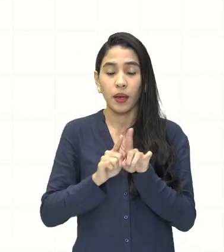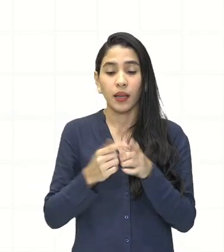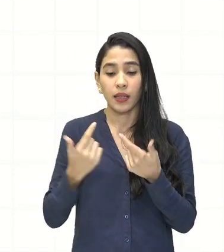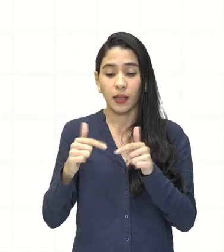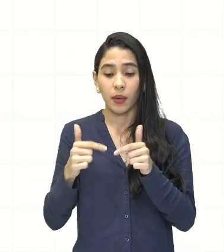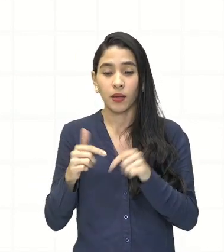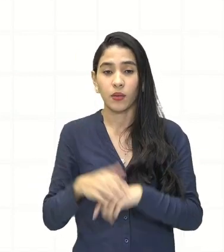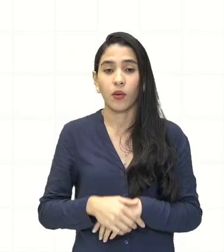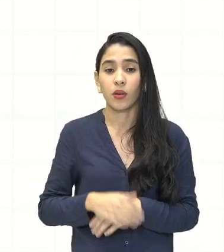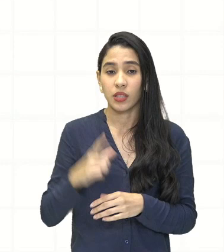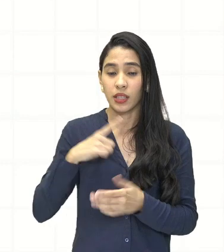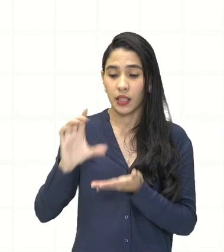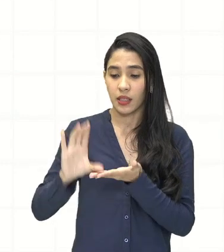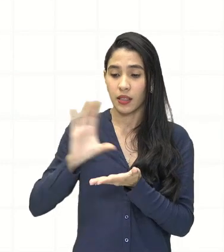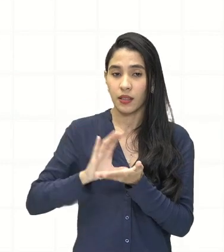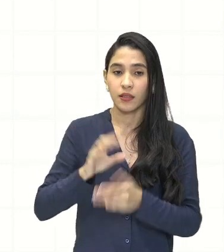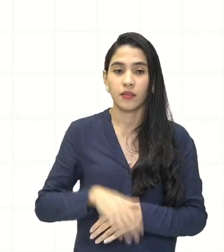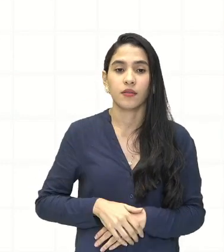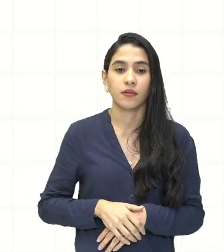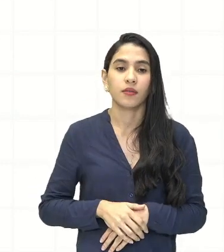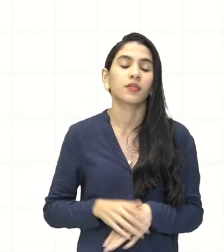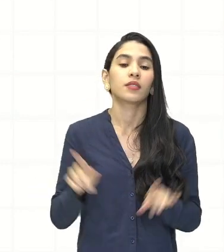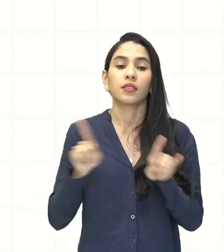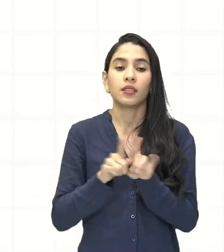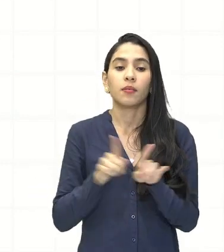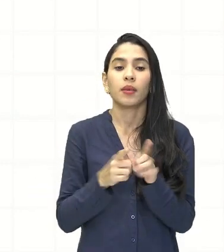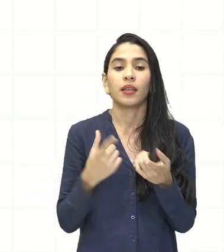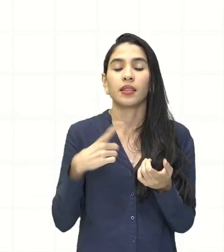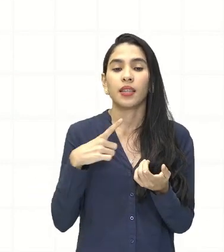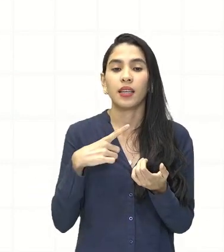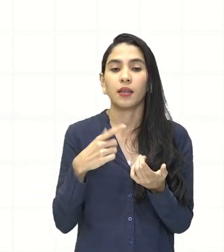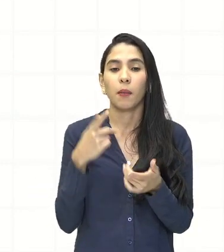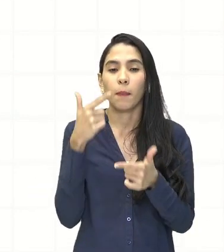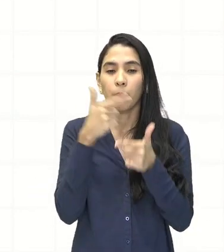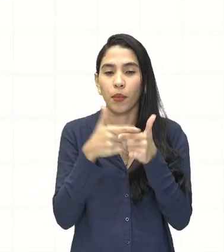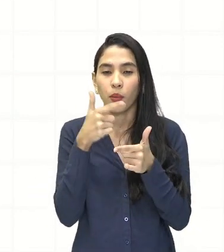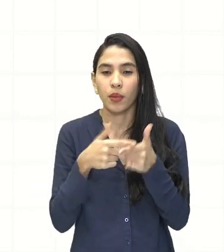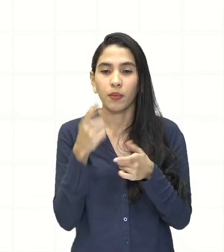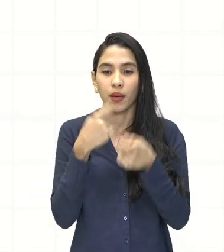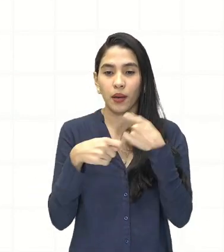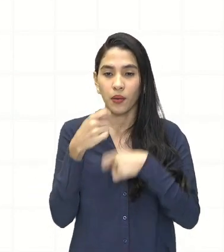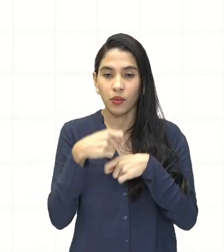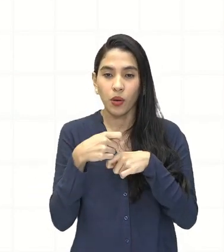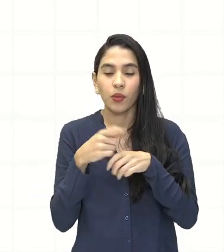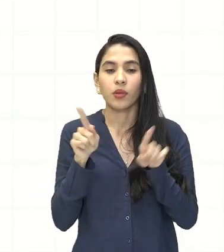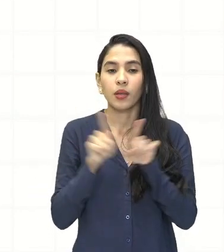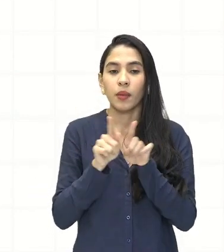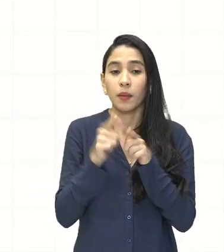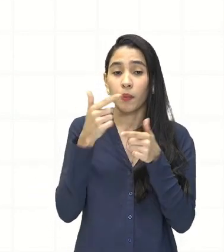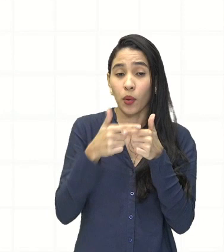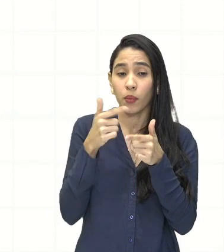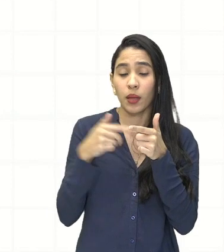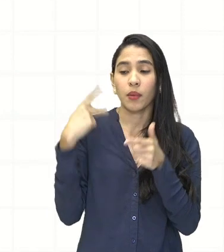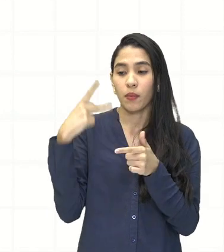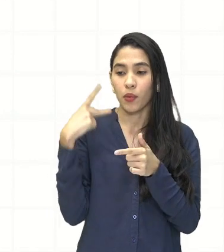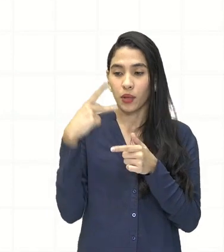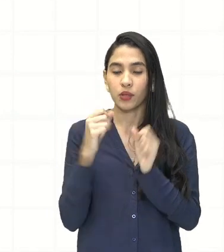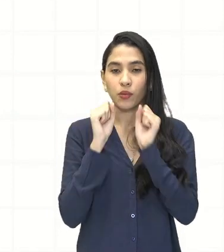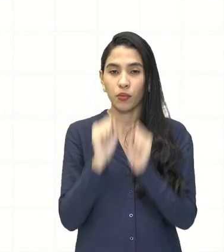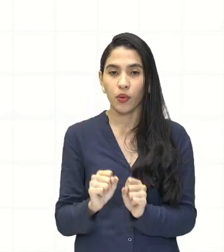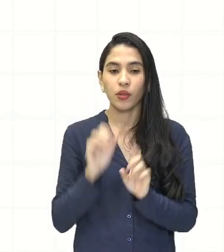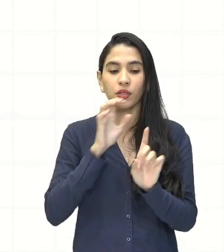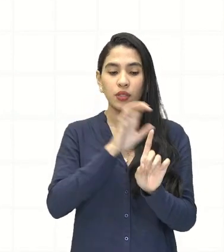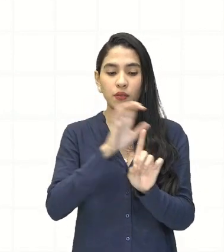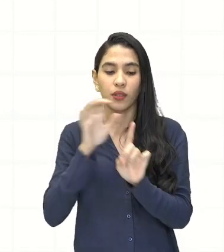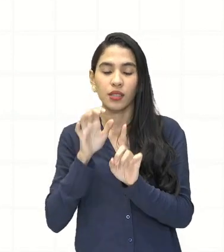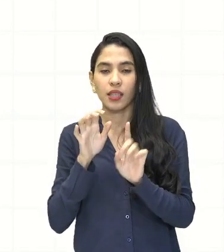Vai ter também a questão de crises econômicas e políticas que podem afetar todo o globo